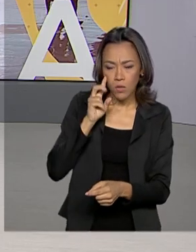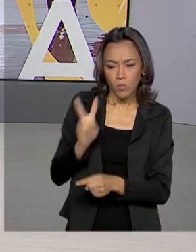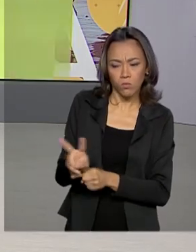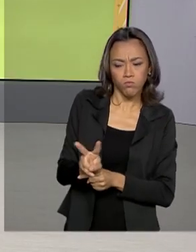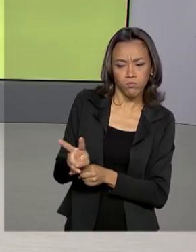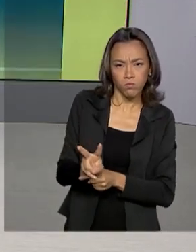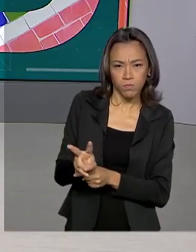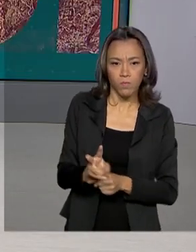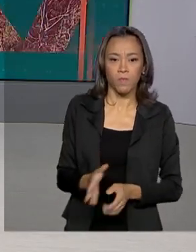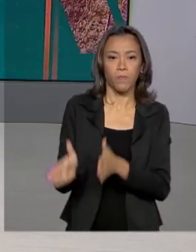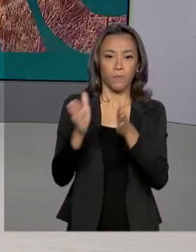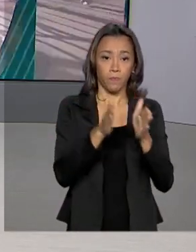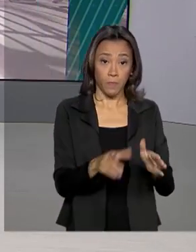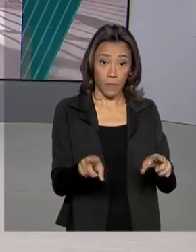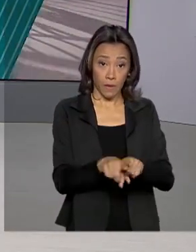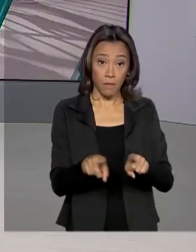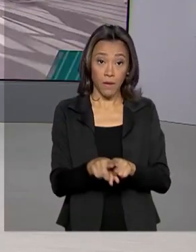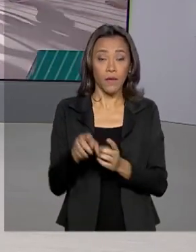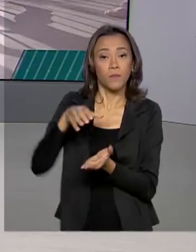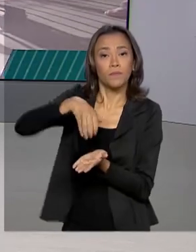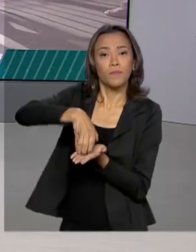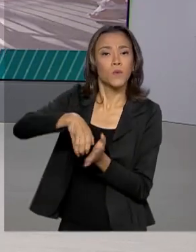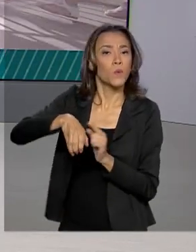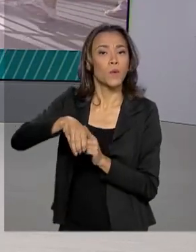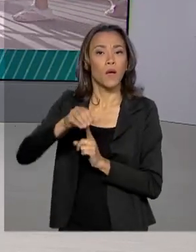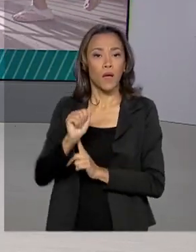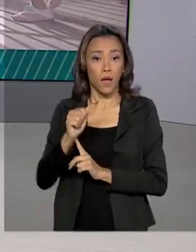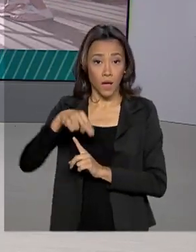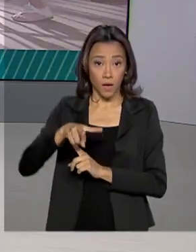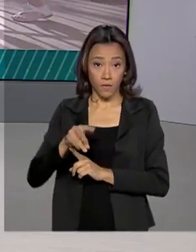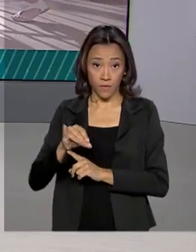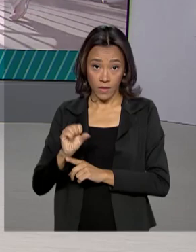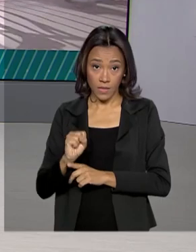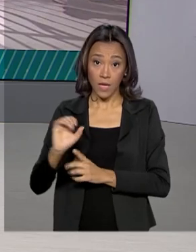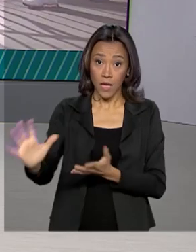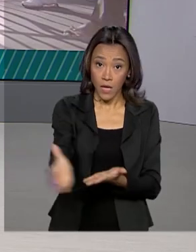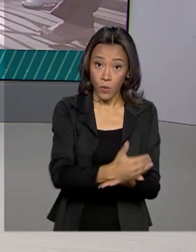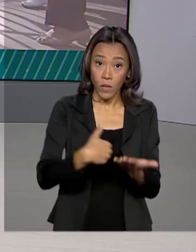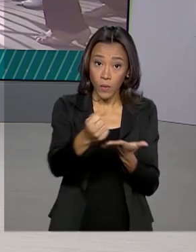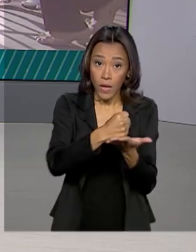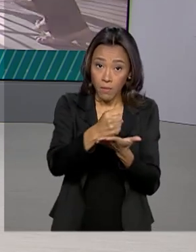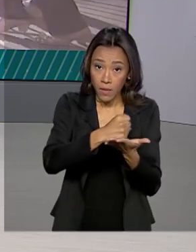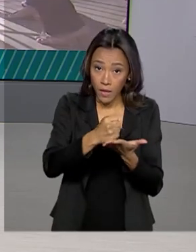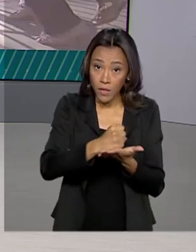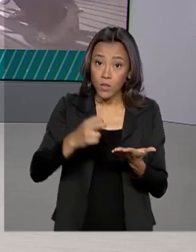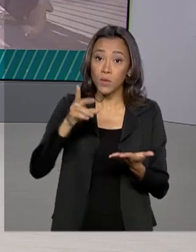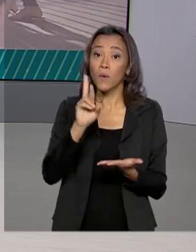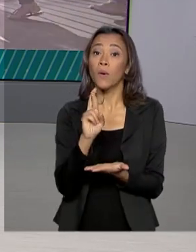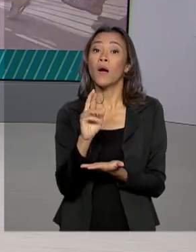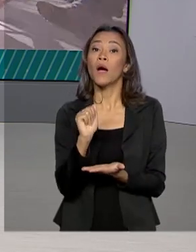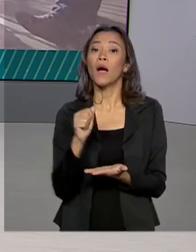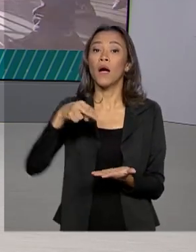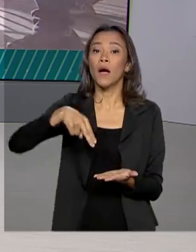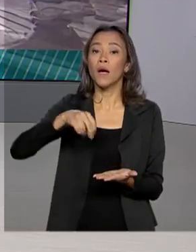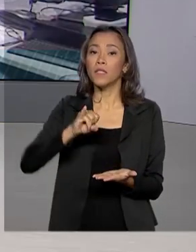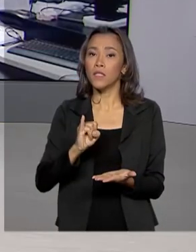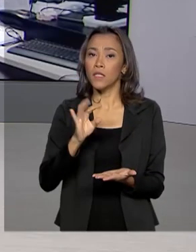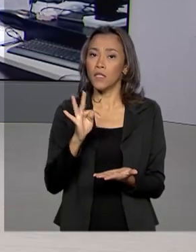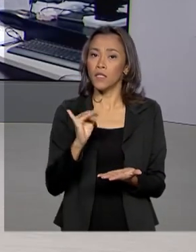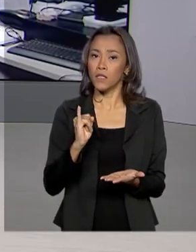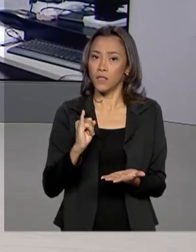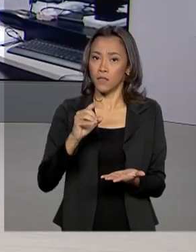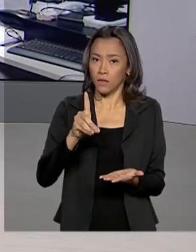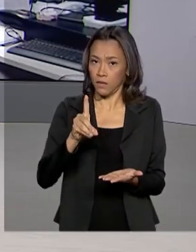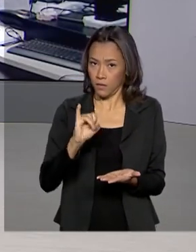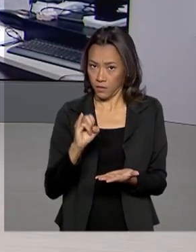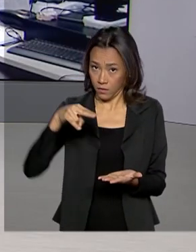E a Anvisa anunciou o recolhimento de lotes do medicamento cloridrato de ranitidina. Nós vamos ao vivo a São Paulo conversar com